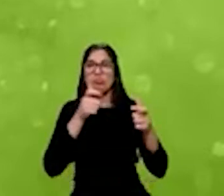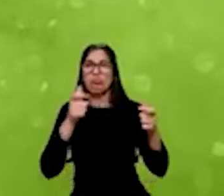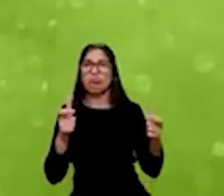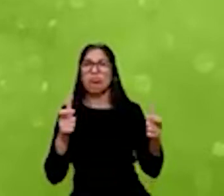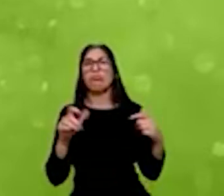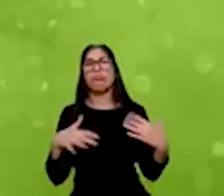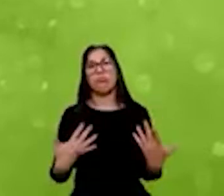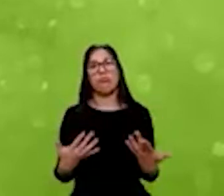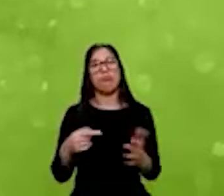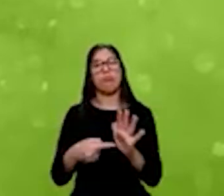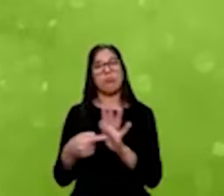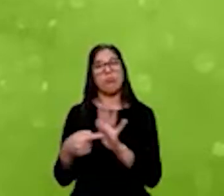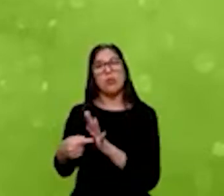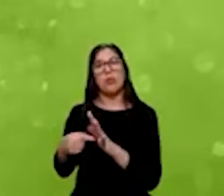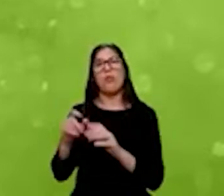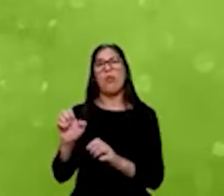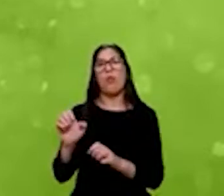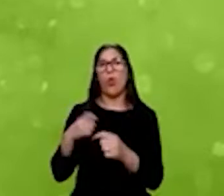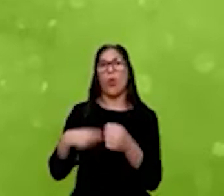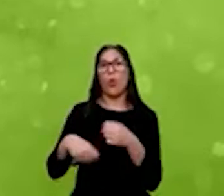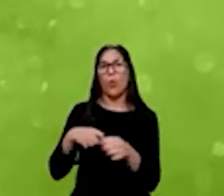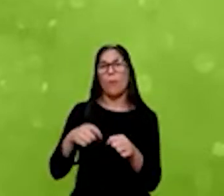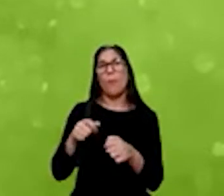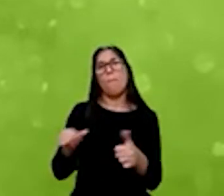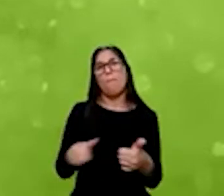economia melhor para o Brasil.